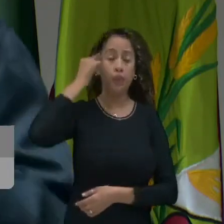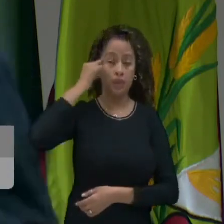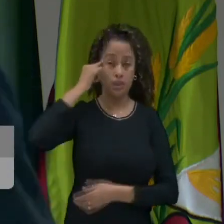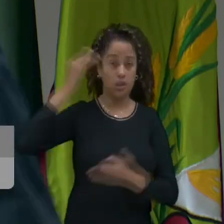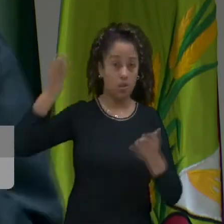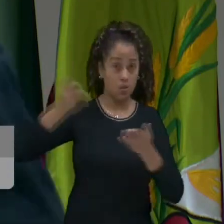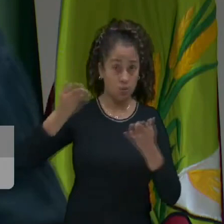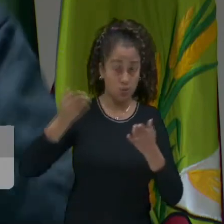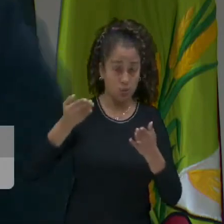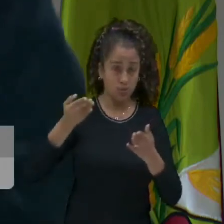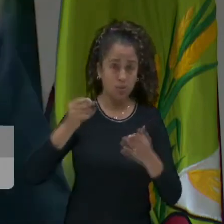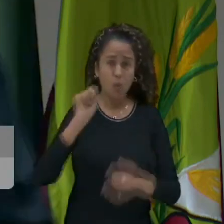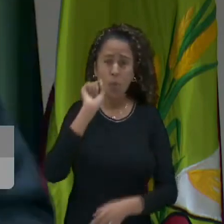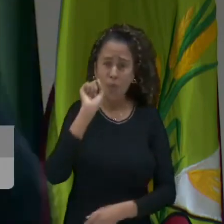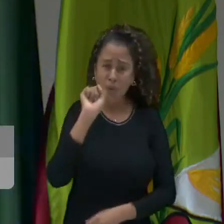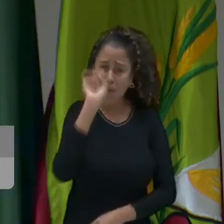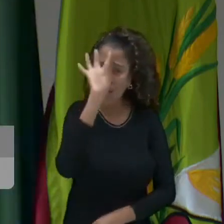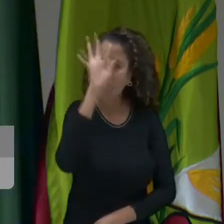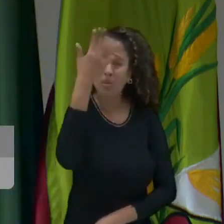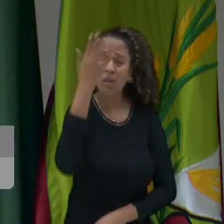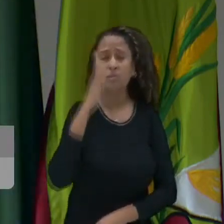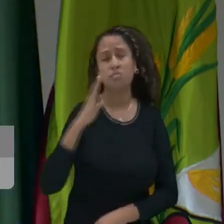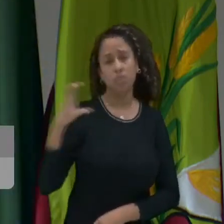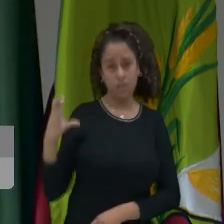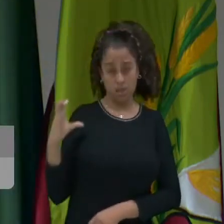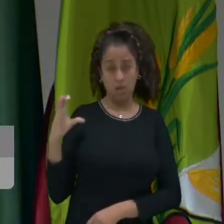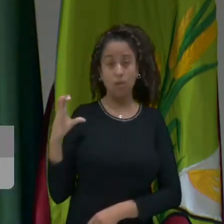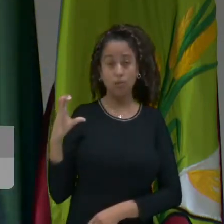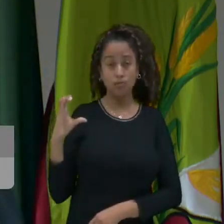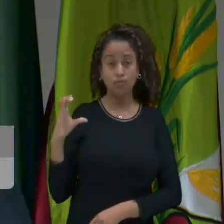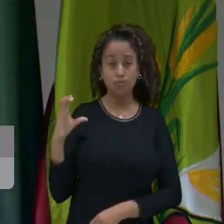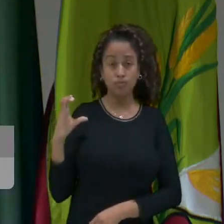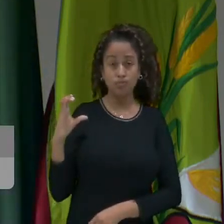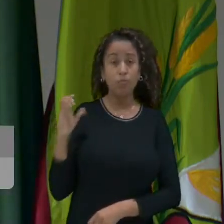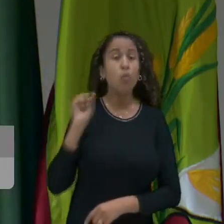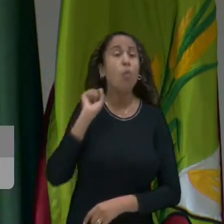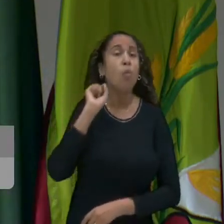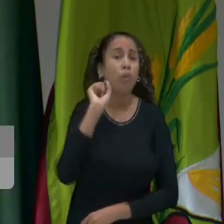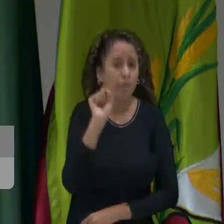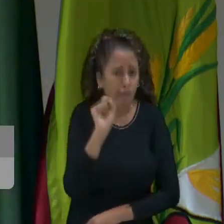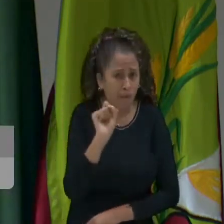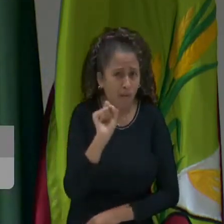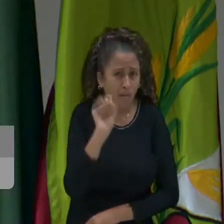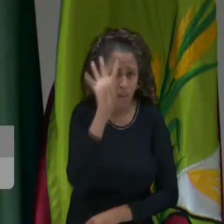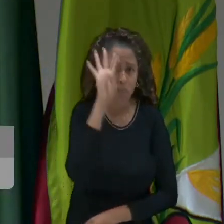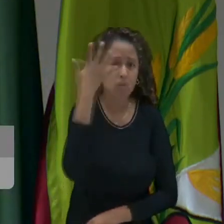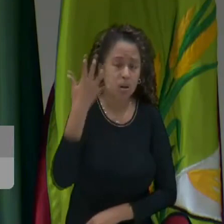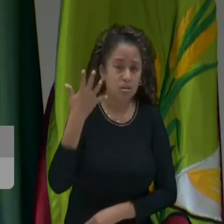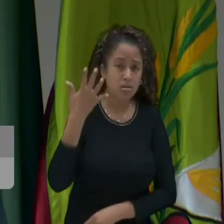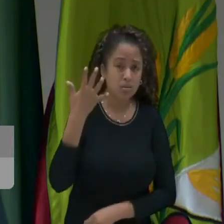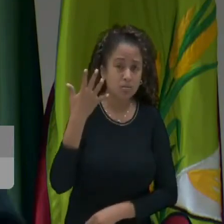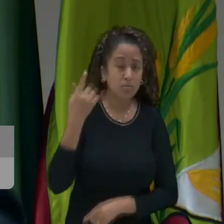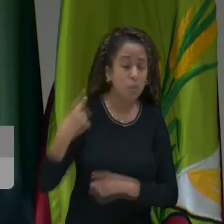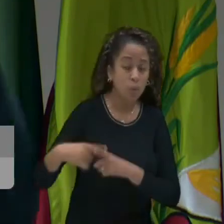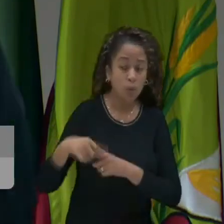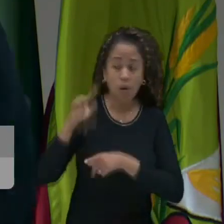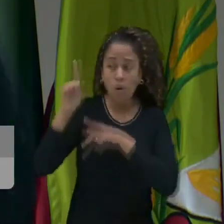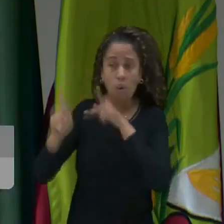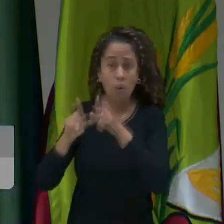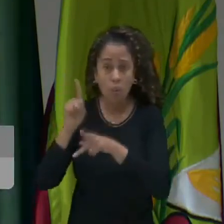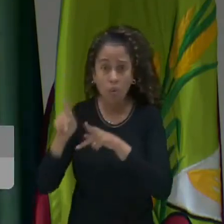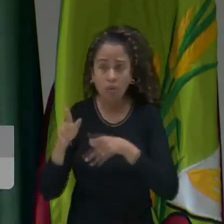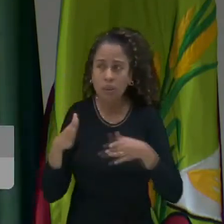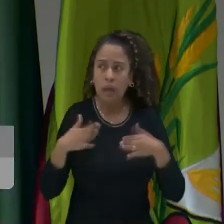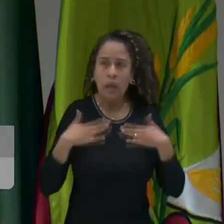hoje. O que está acontecendo em Balneário Camboriú? O que está havendo? Que a nossa população está